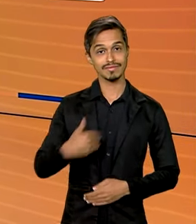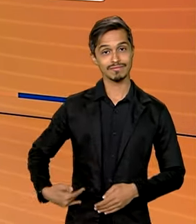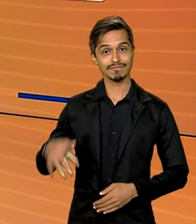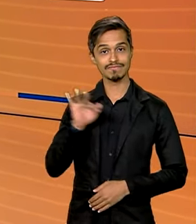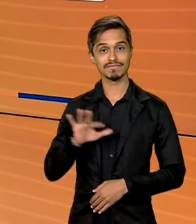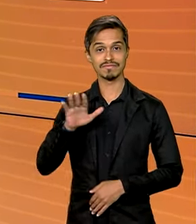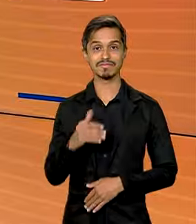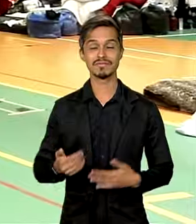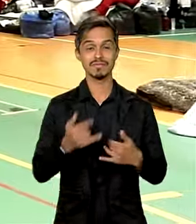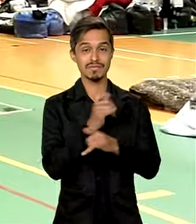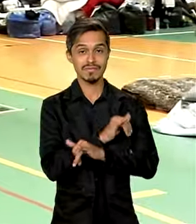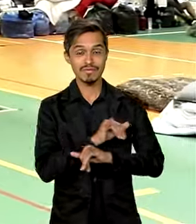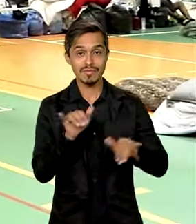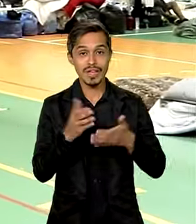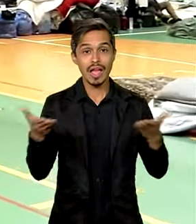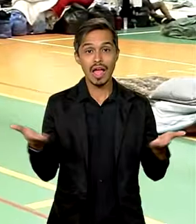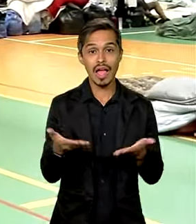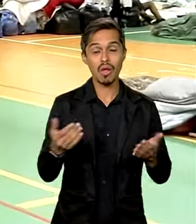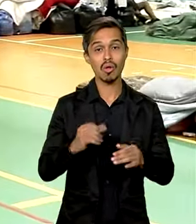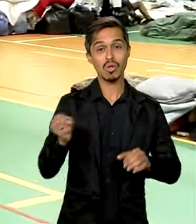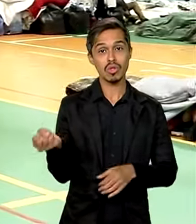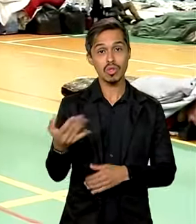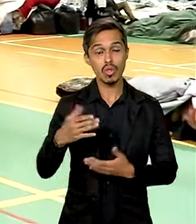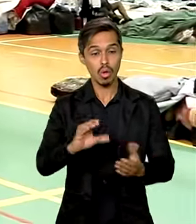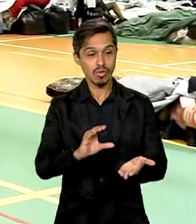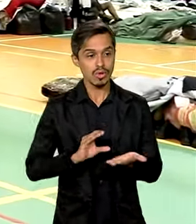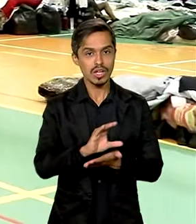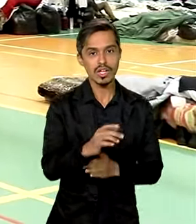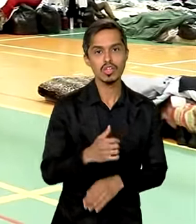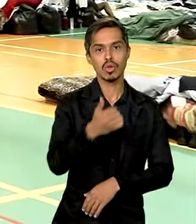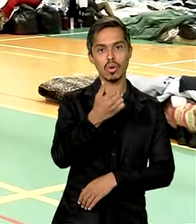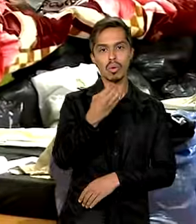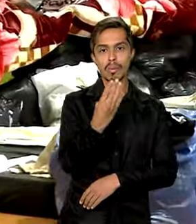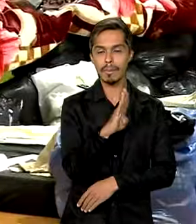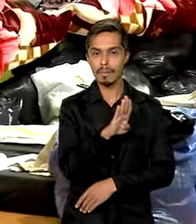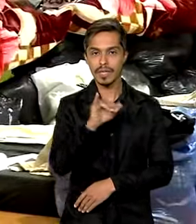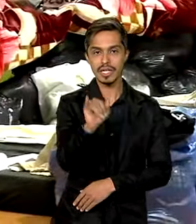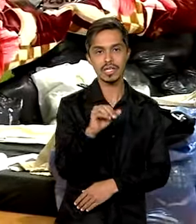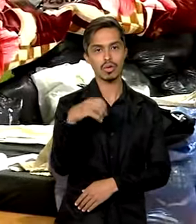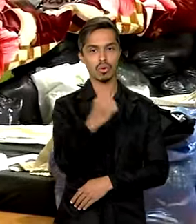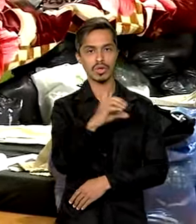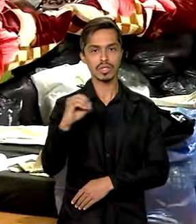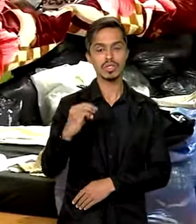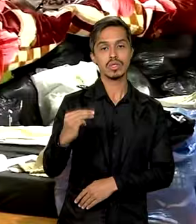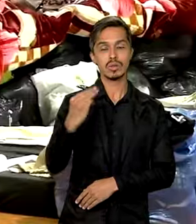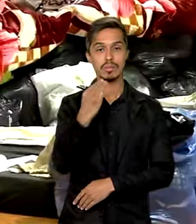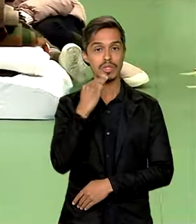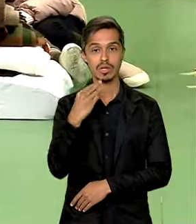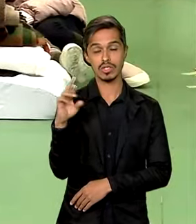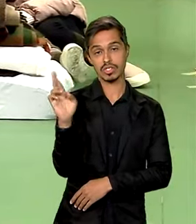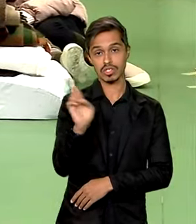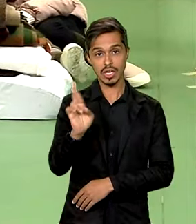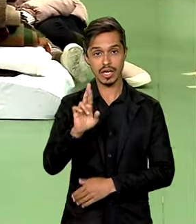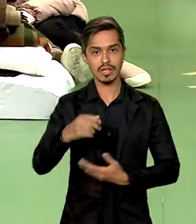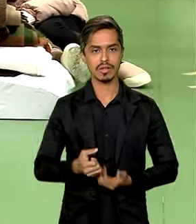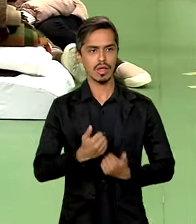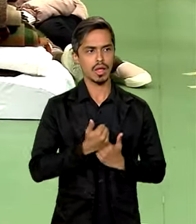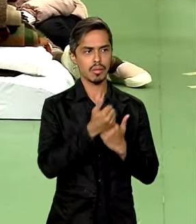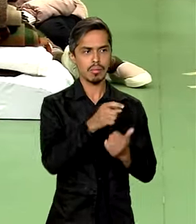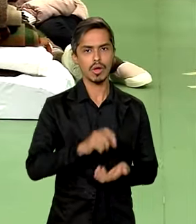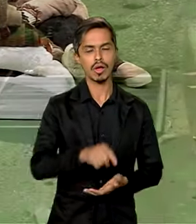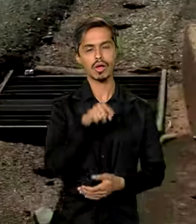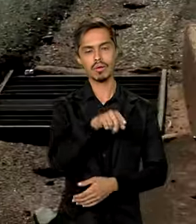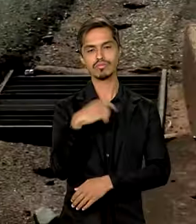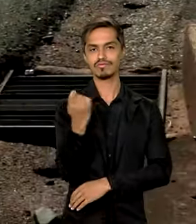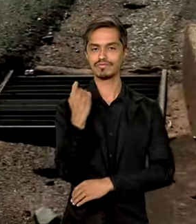Governo Federal abre novo crédito extraordinário de mais de 1 bilhão e 800 milhões de reais para apoiar o Rio Grande